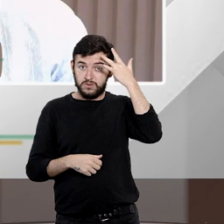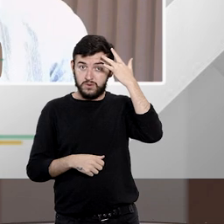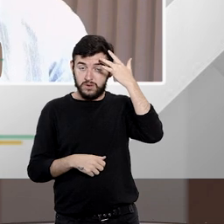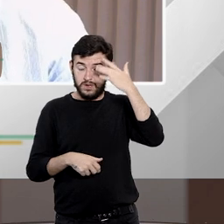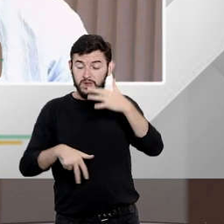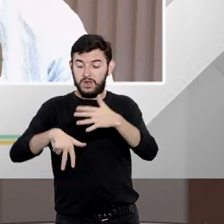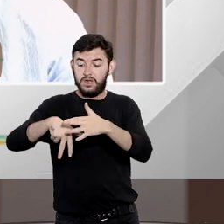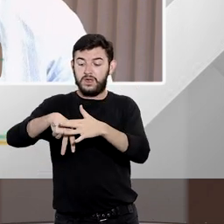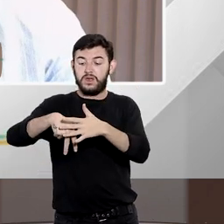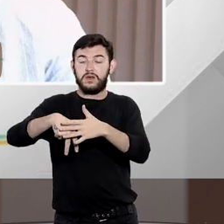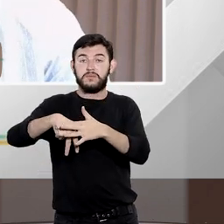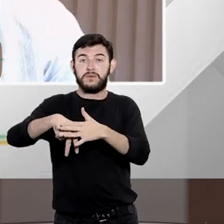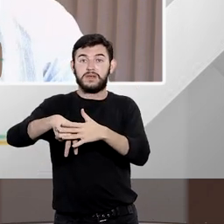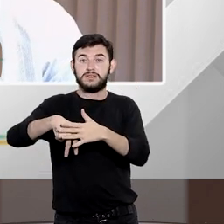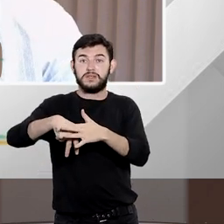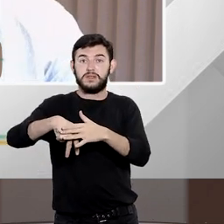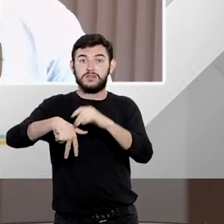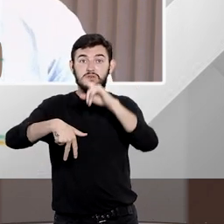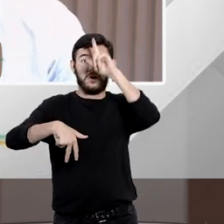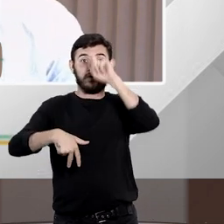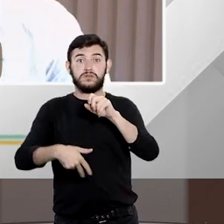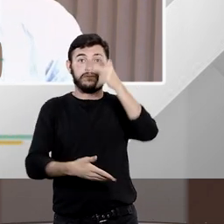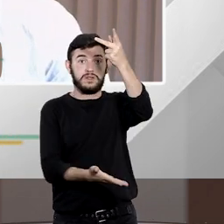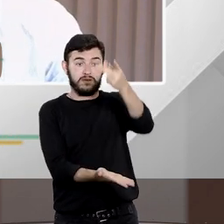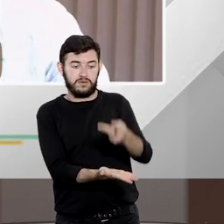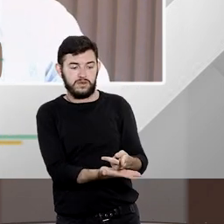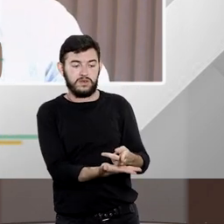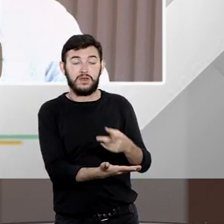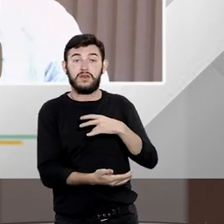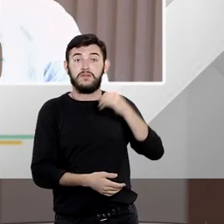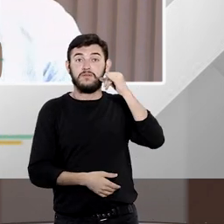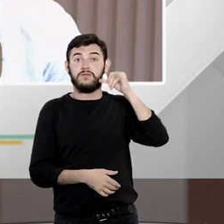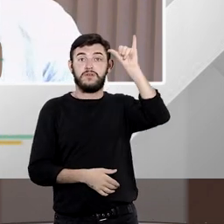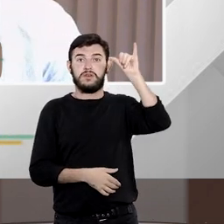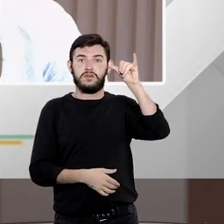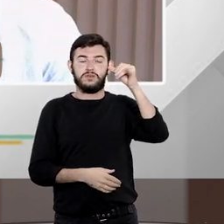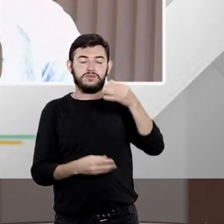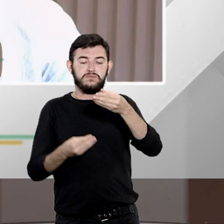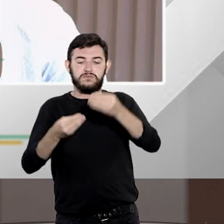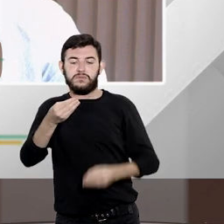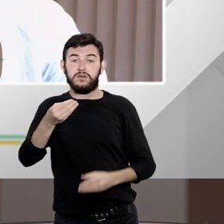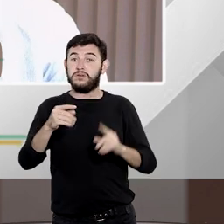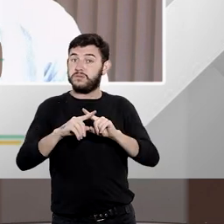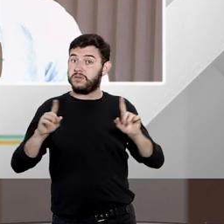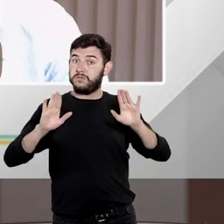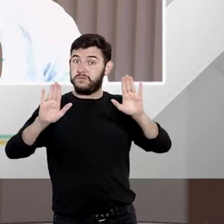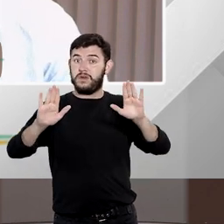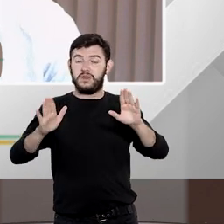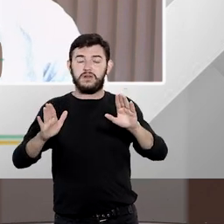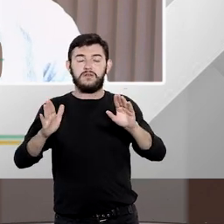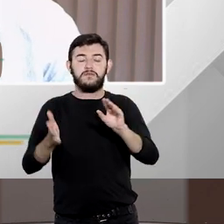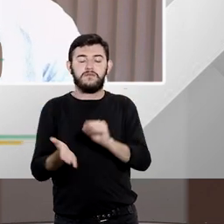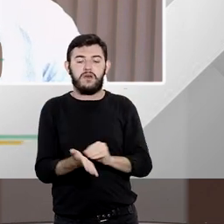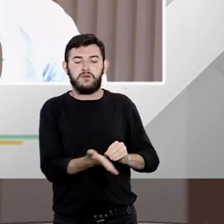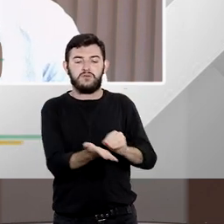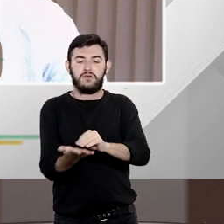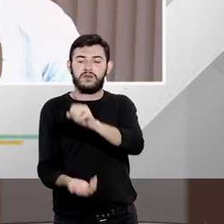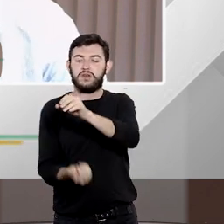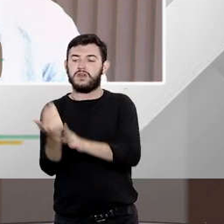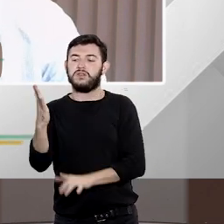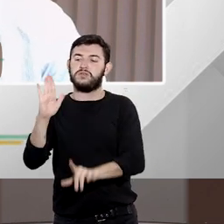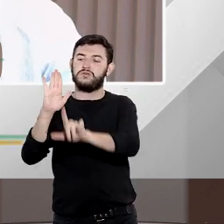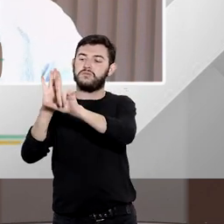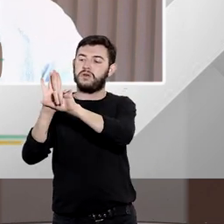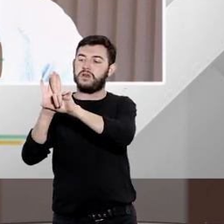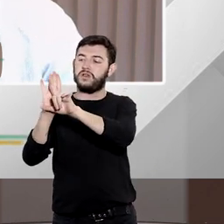tivessem consequências negativas mais fortes então nós tínhamos uma ausência de uma norma de uma legislação federal